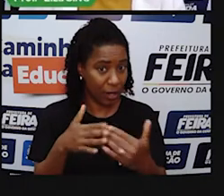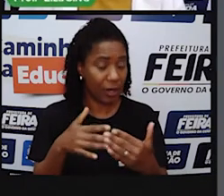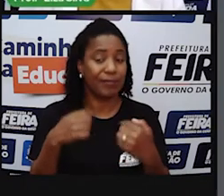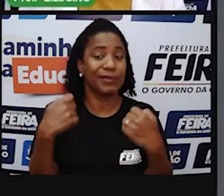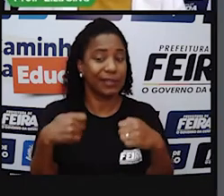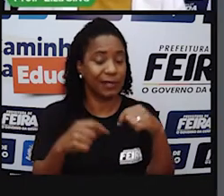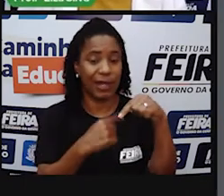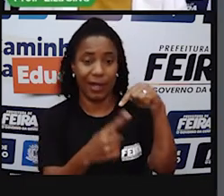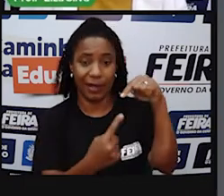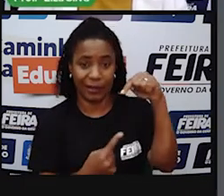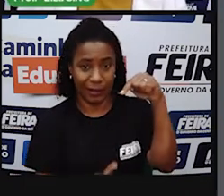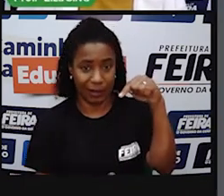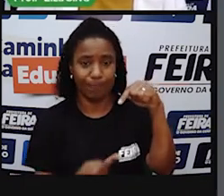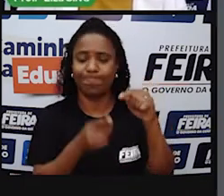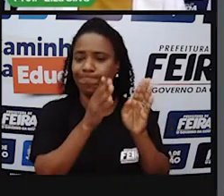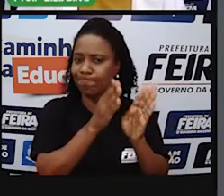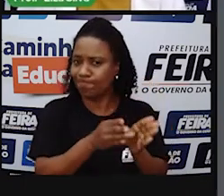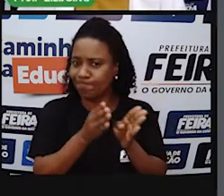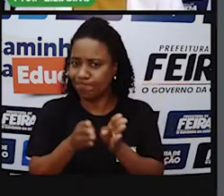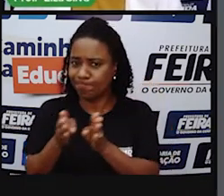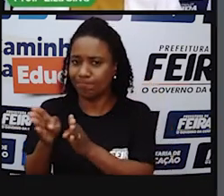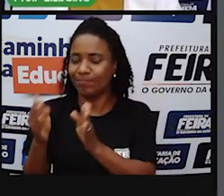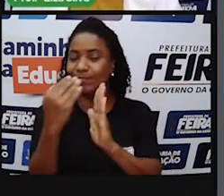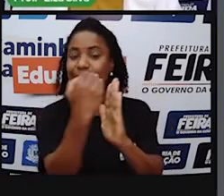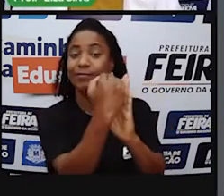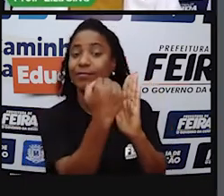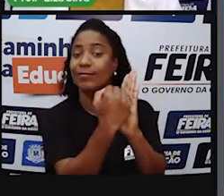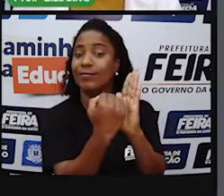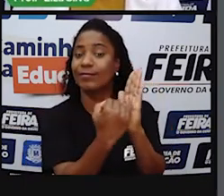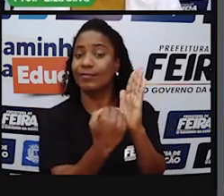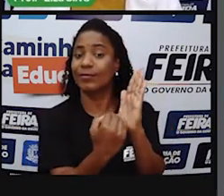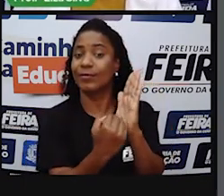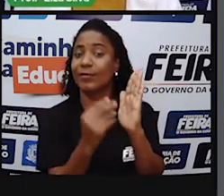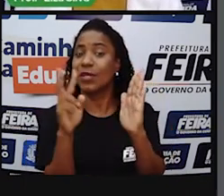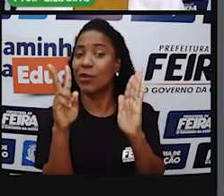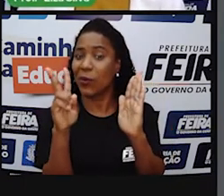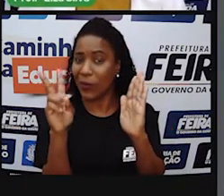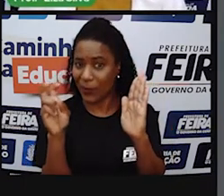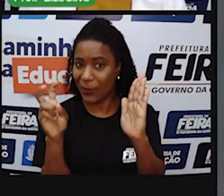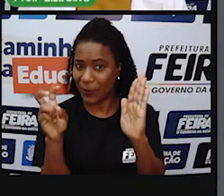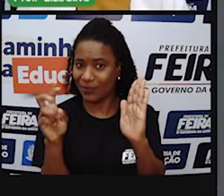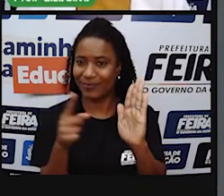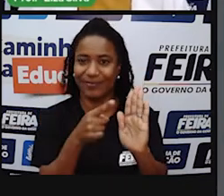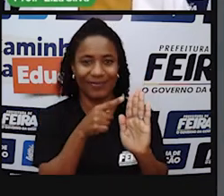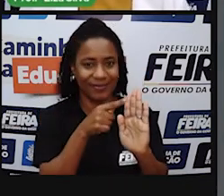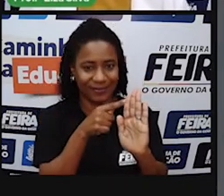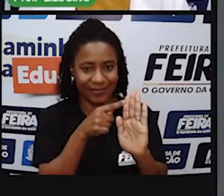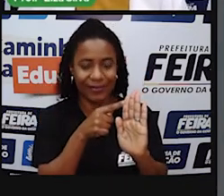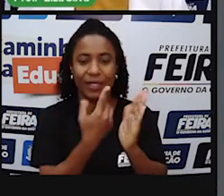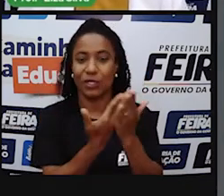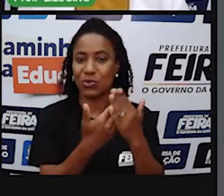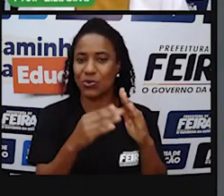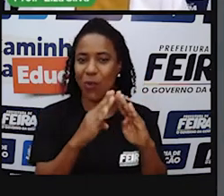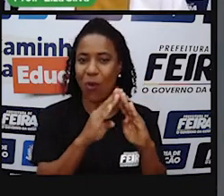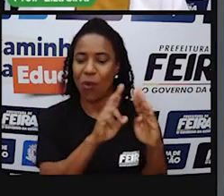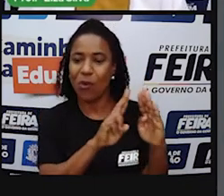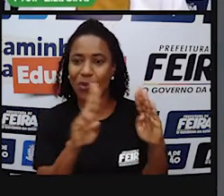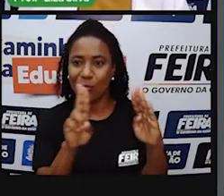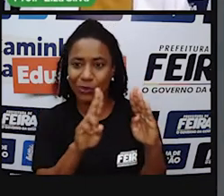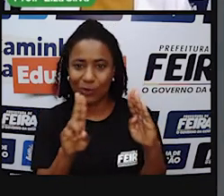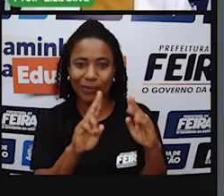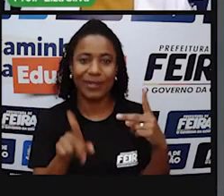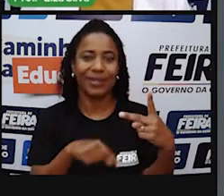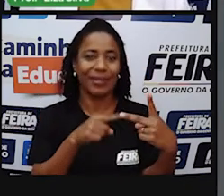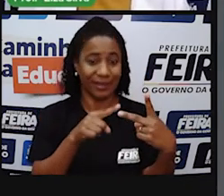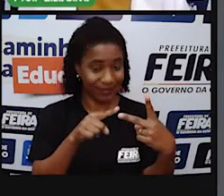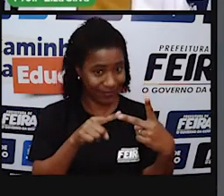caderno? Segue uma dica para fazer o cabeçalho em inglês. School, nome da escola onde você estuda.